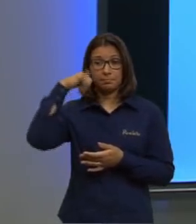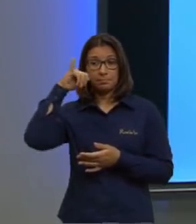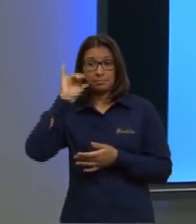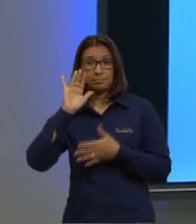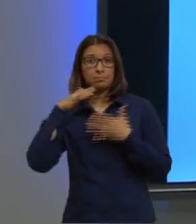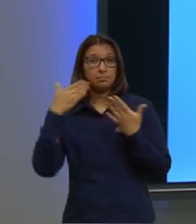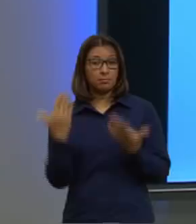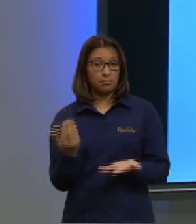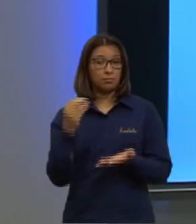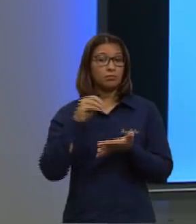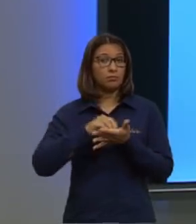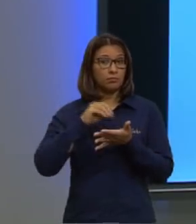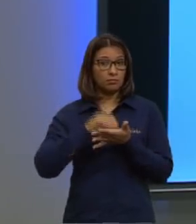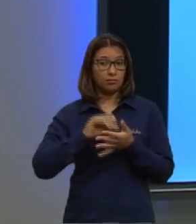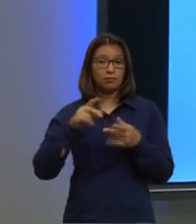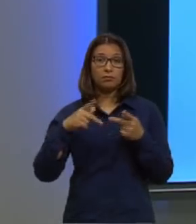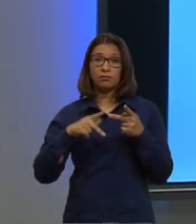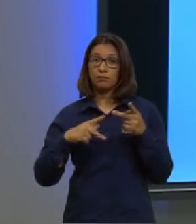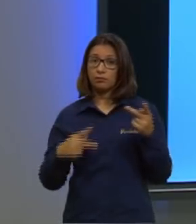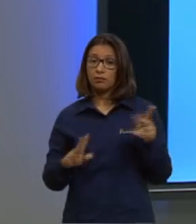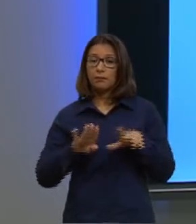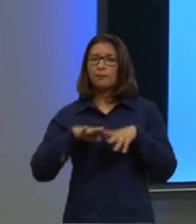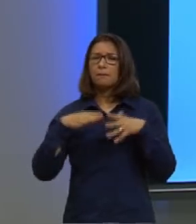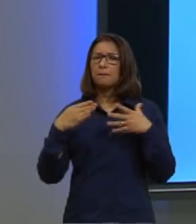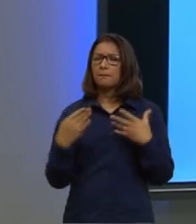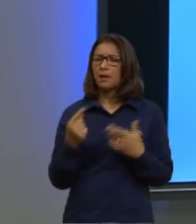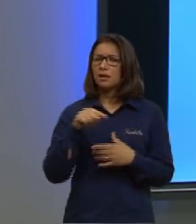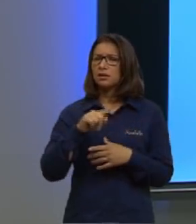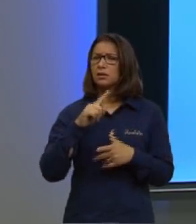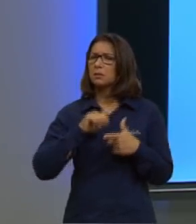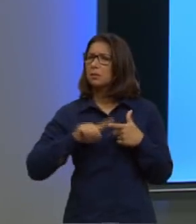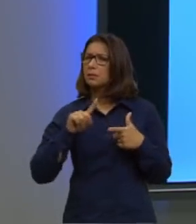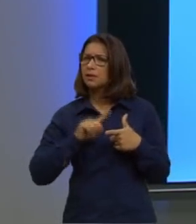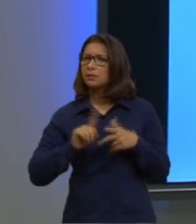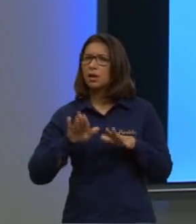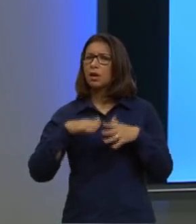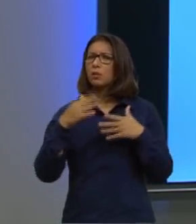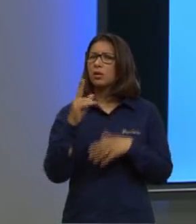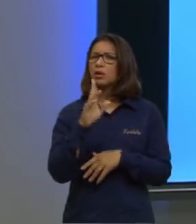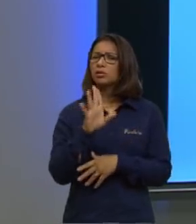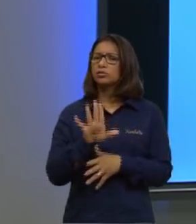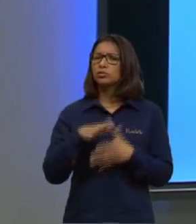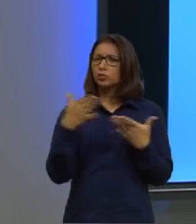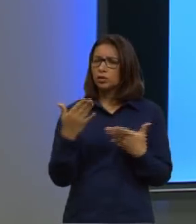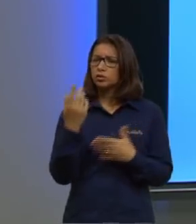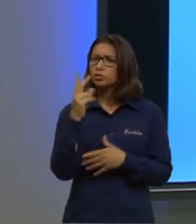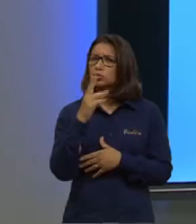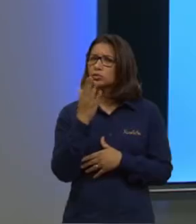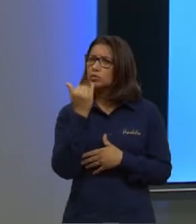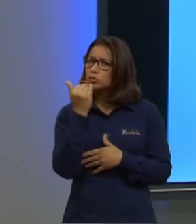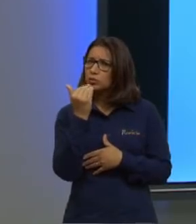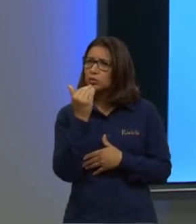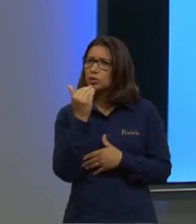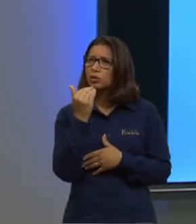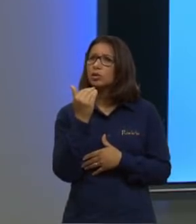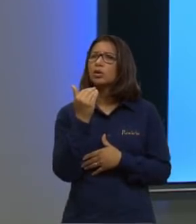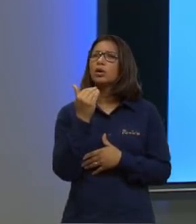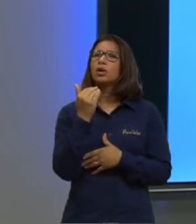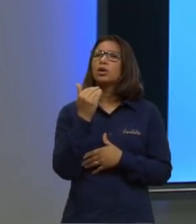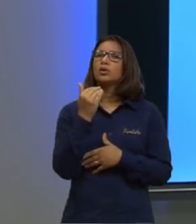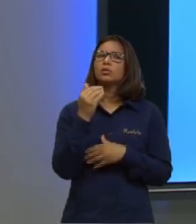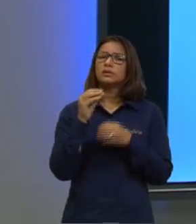estavam com uma carência de proteína mas isso não é um problema quando a gente consome esses aminoácidos